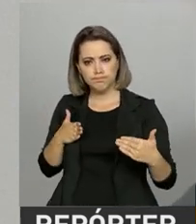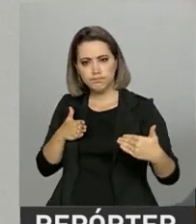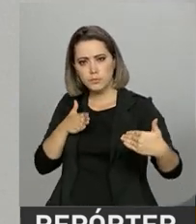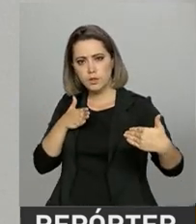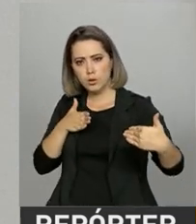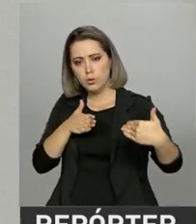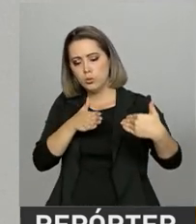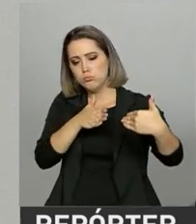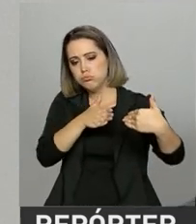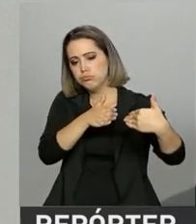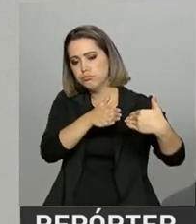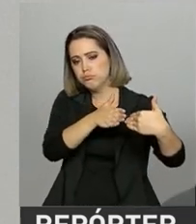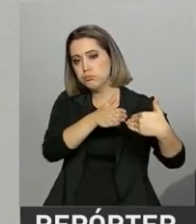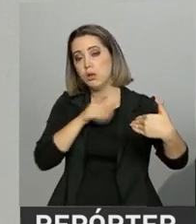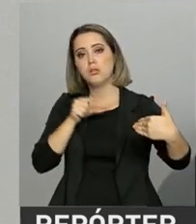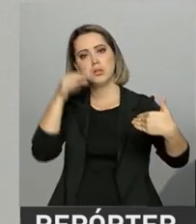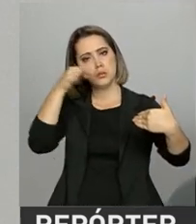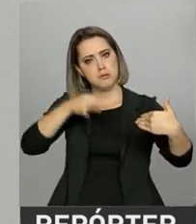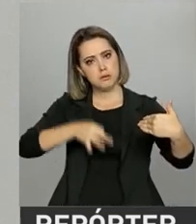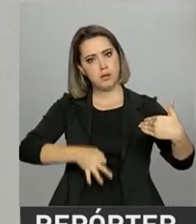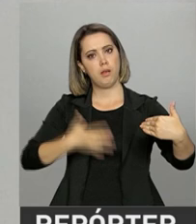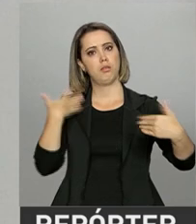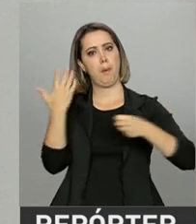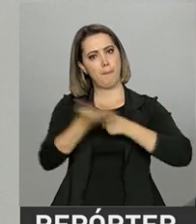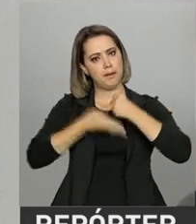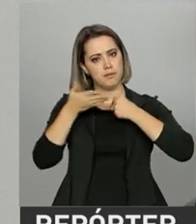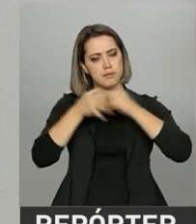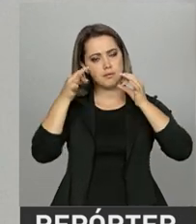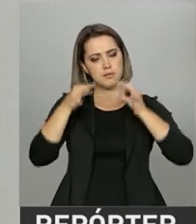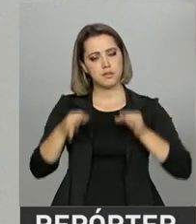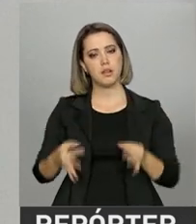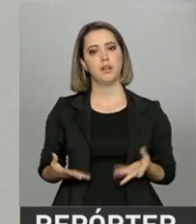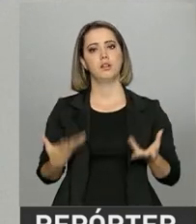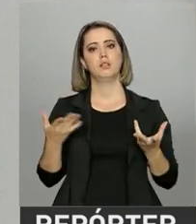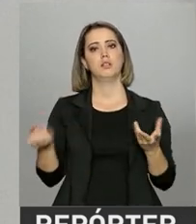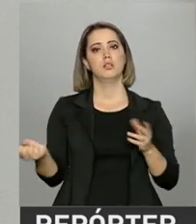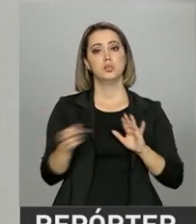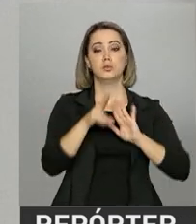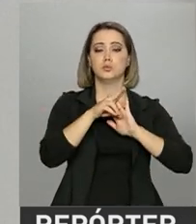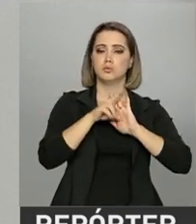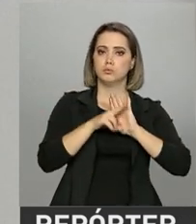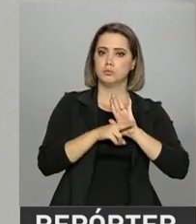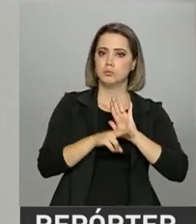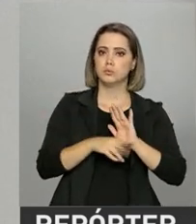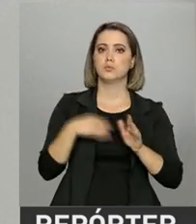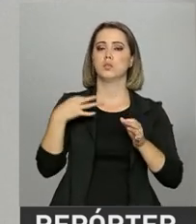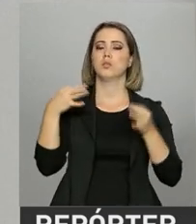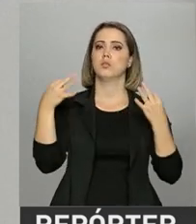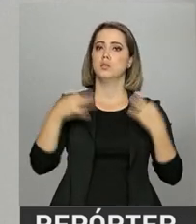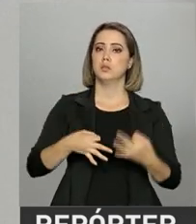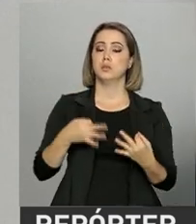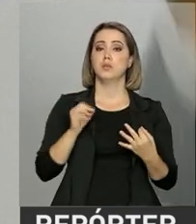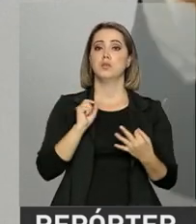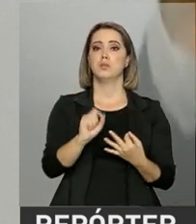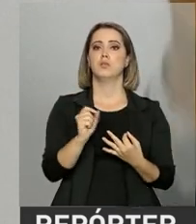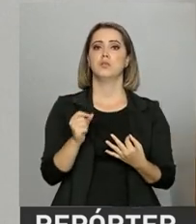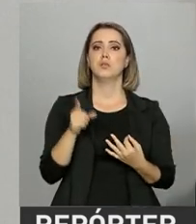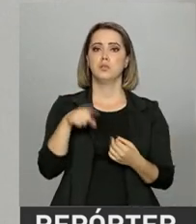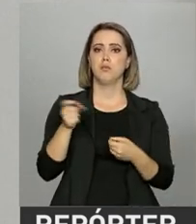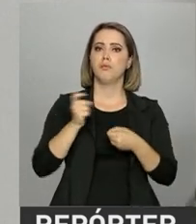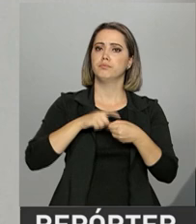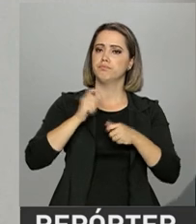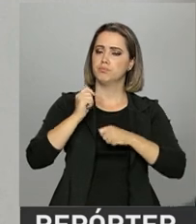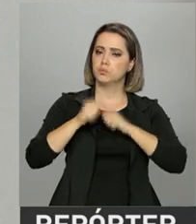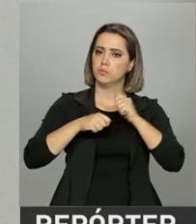recuperação sólida, em bases sólidas com as reformas fundamentais e que é uma recuperação